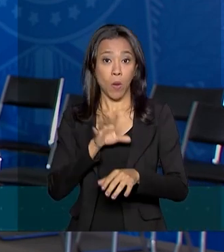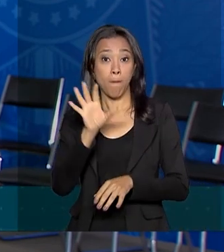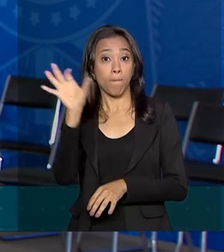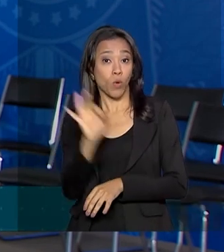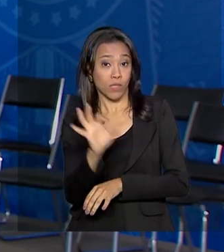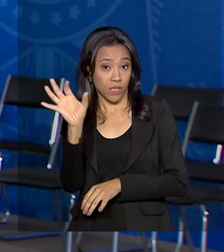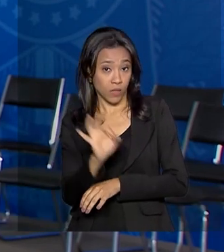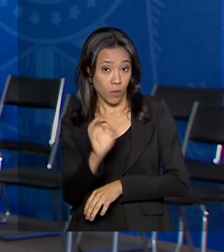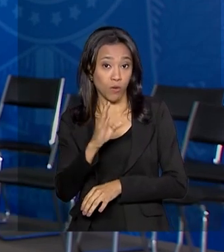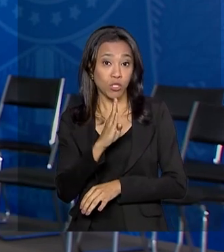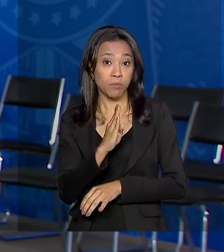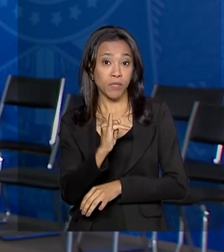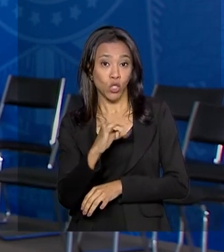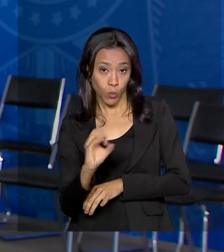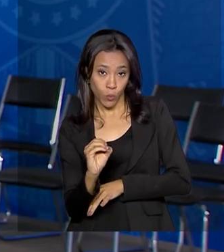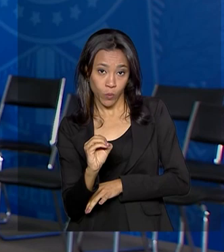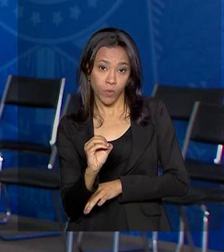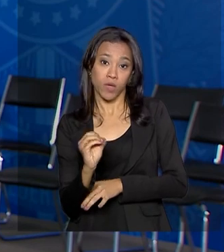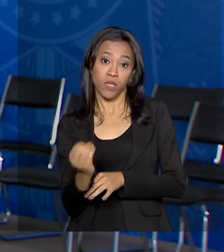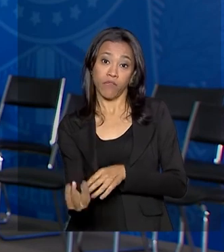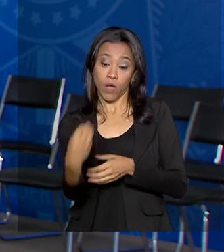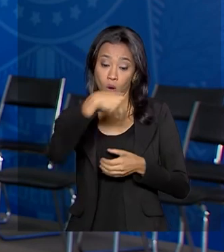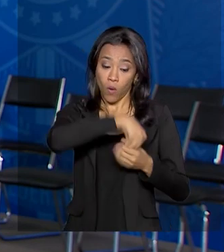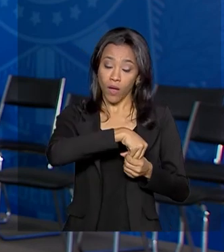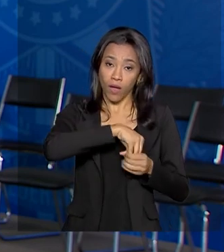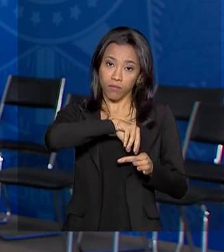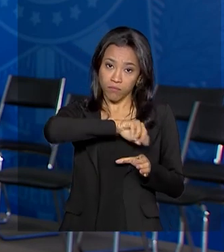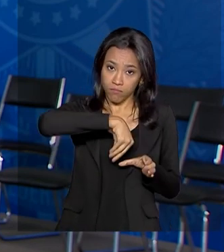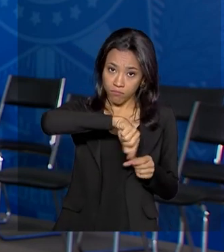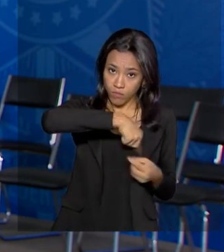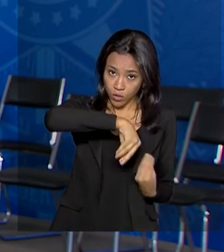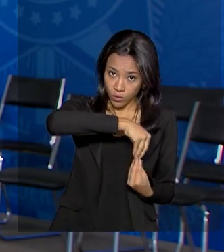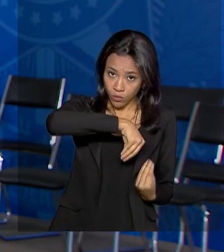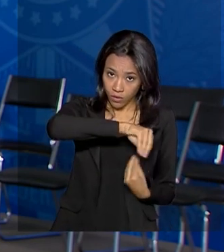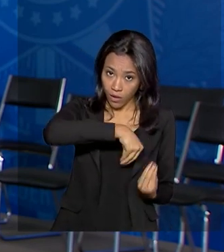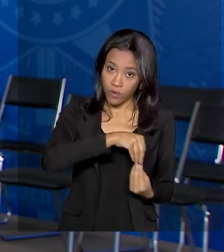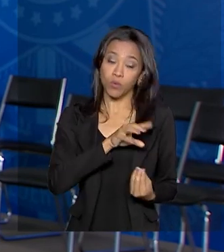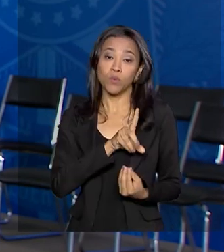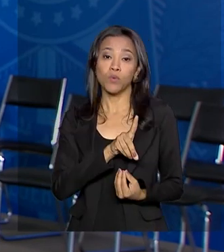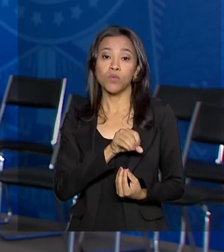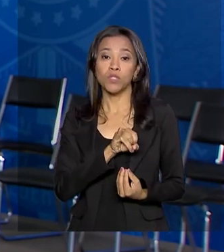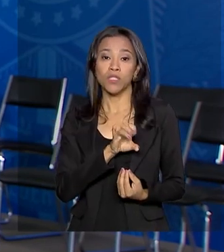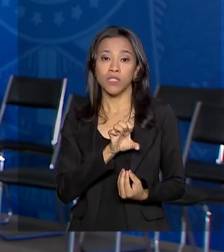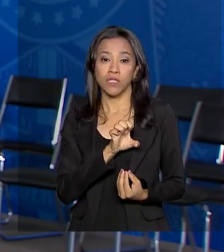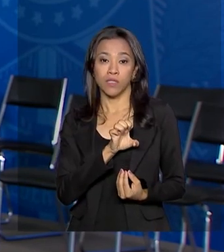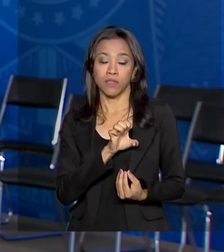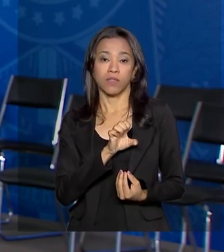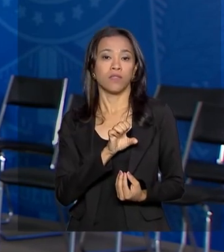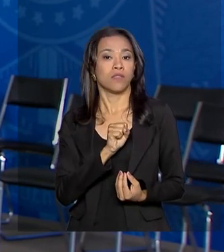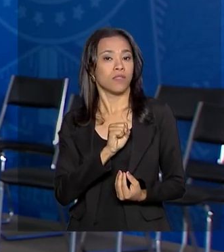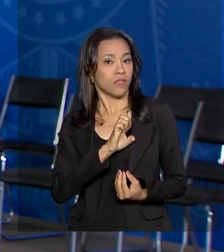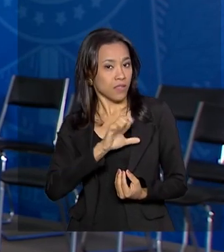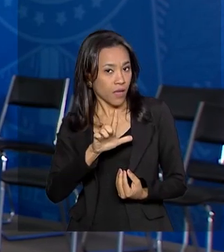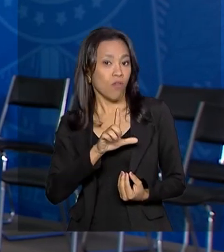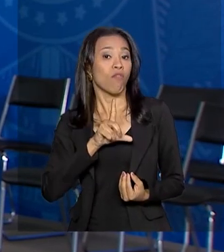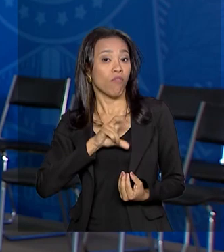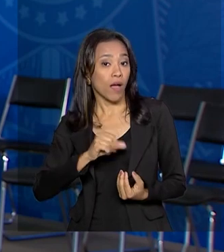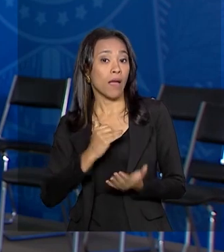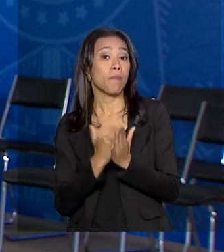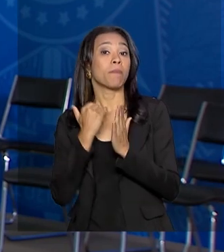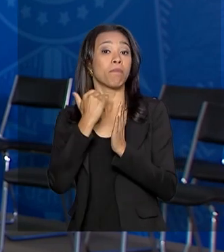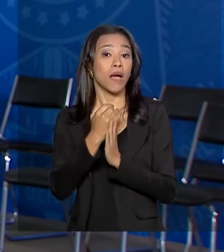de biodiesel que pode ser acrescentado ao óleo diesel comercializado no Brasil vai passar dos atuais 10%